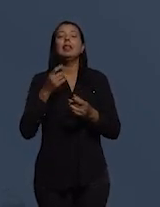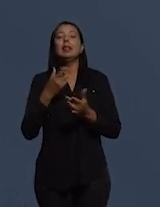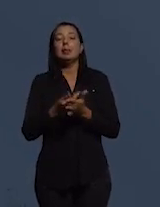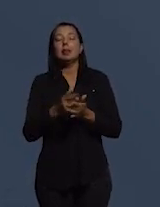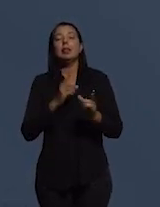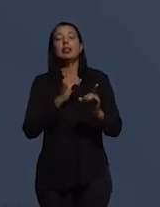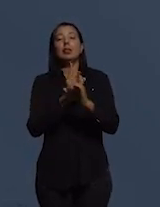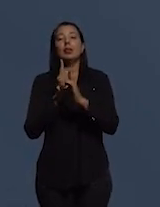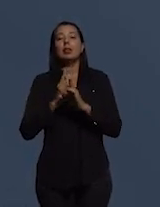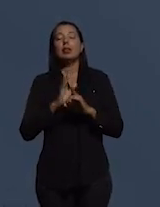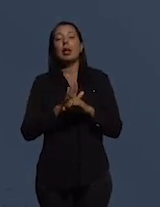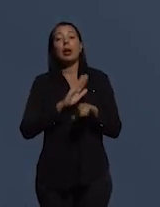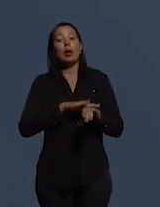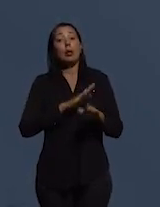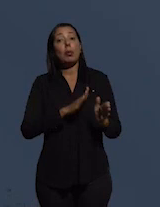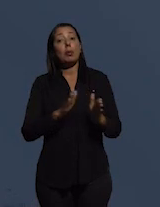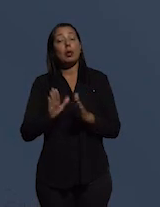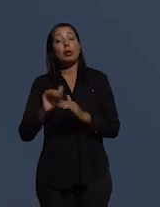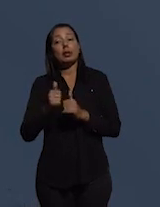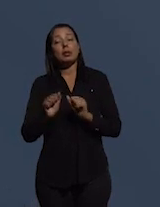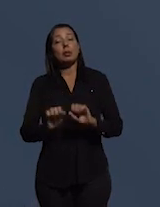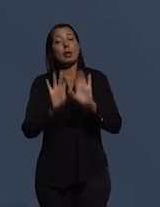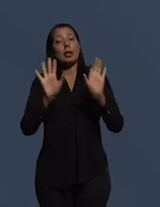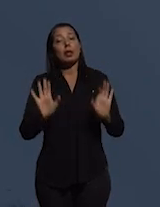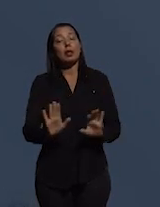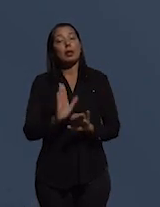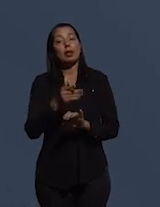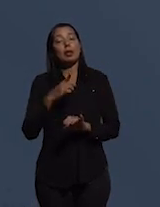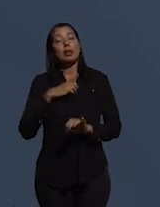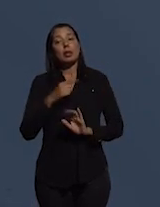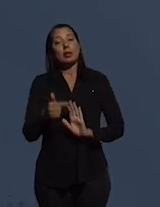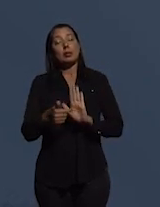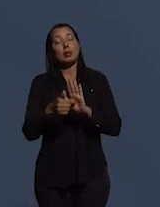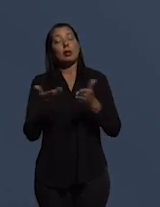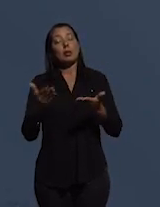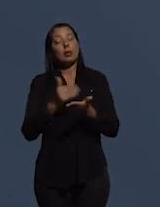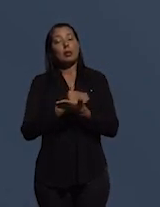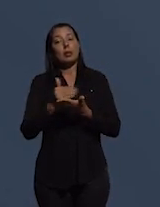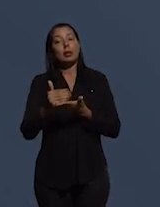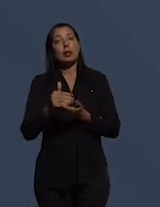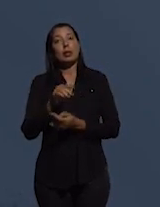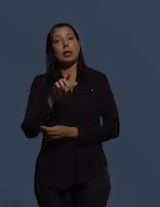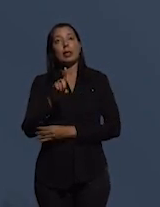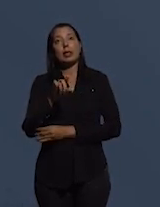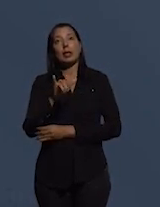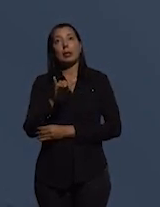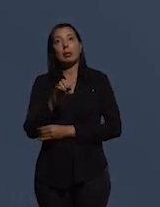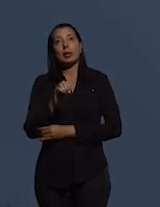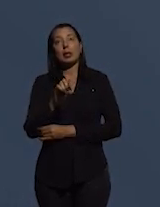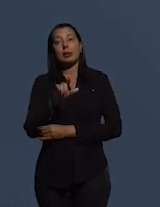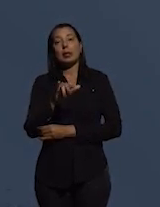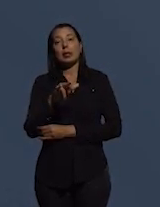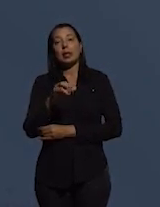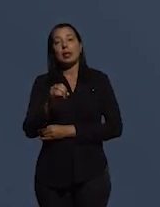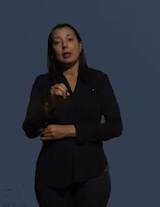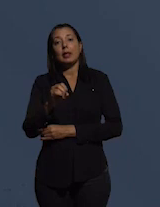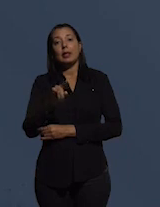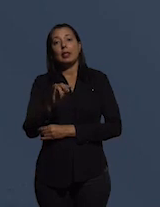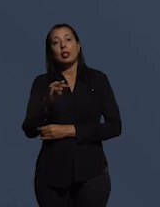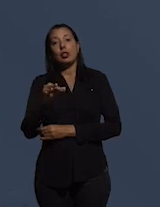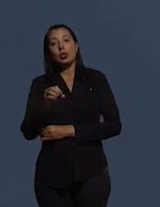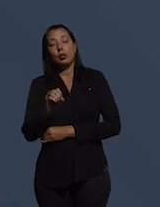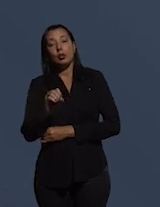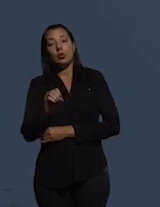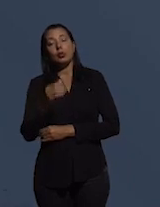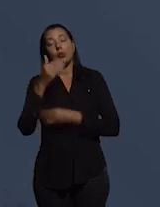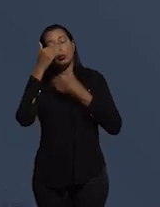já chegamos já no prazo do nosso painel já temos o próximo para iniciar Débora Bianca tio muito obrigada mais uma vez